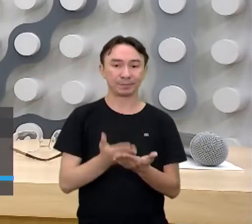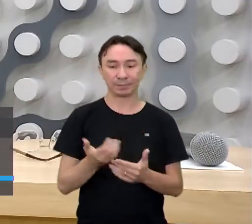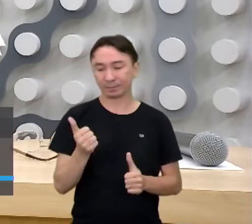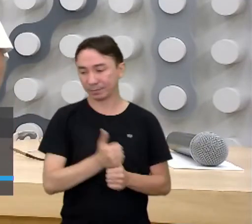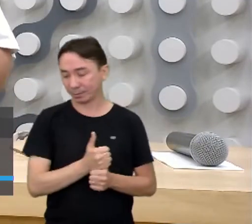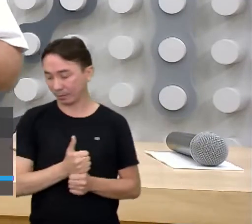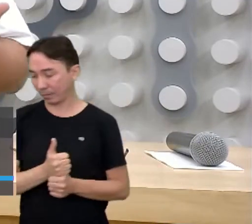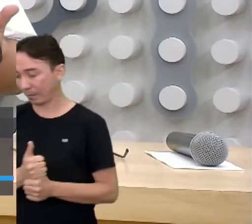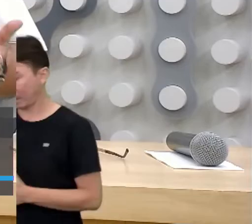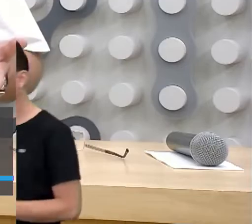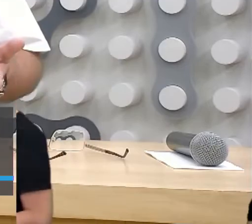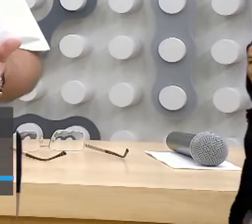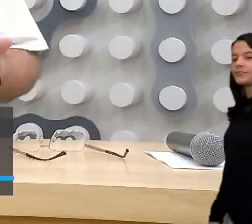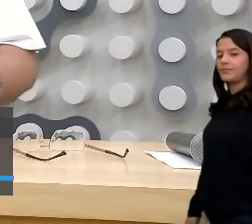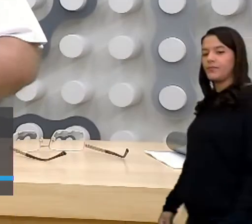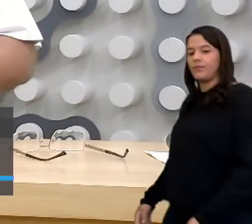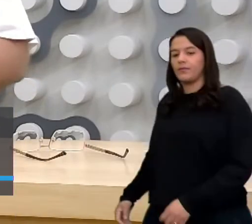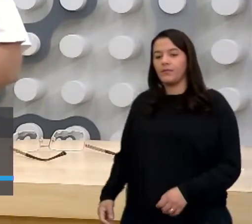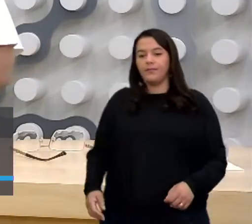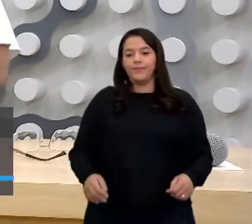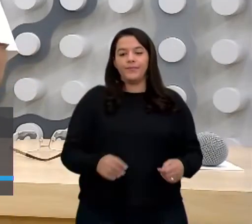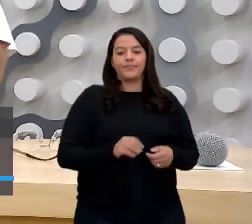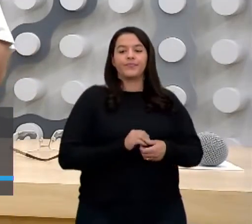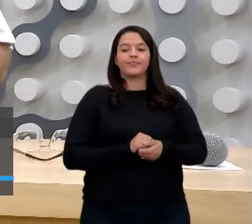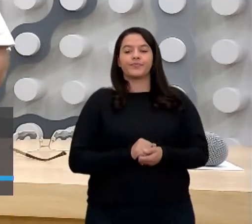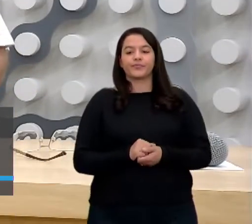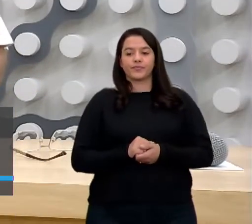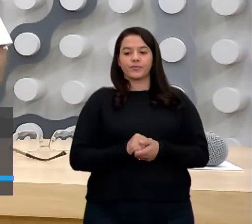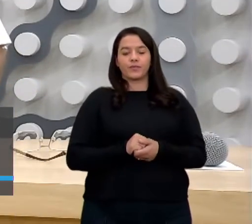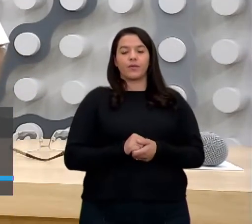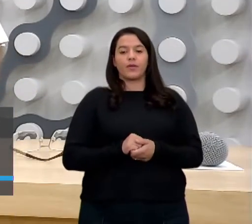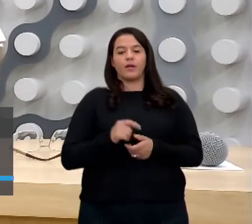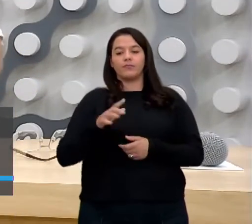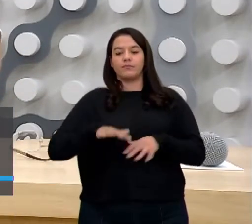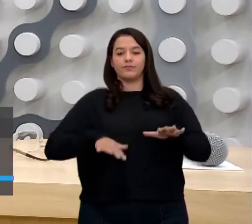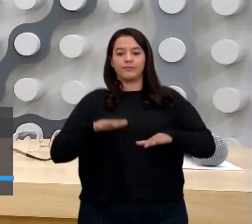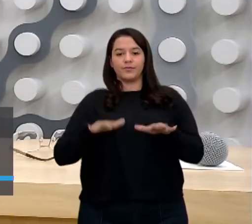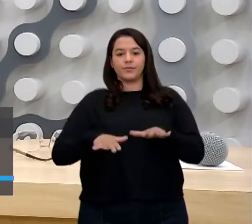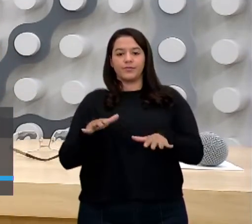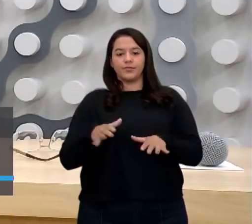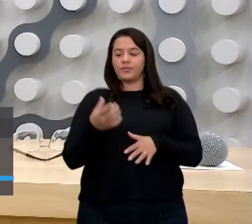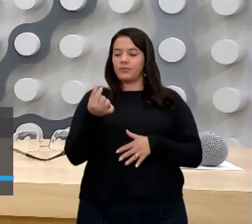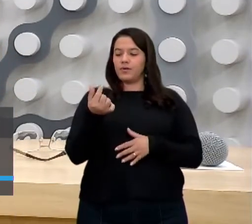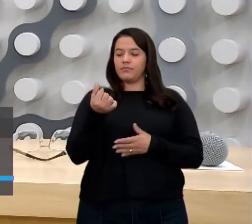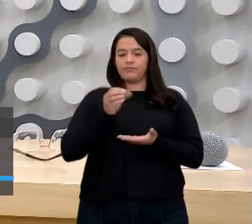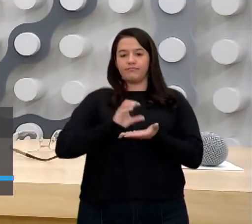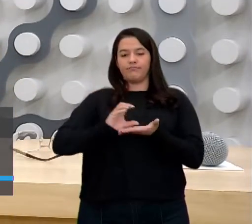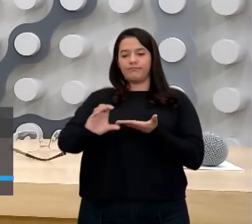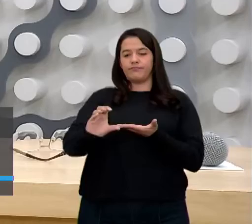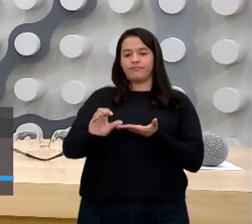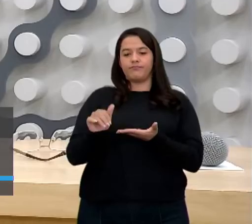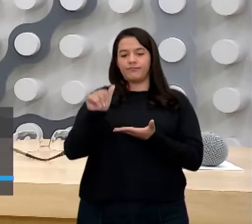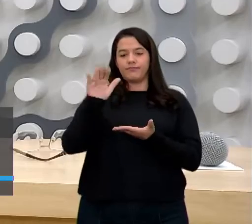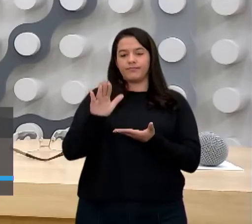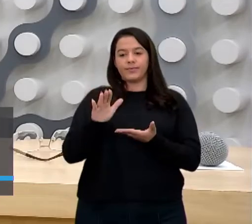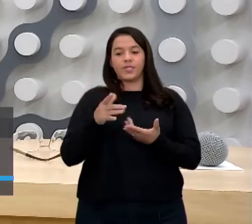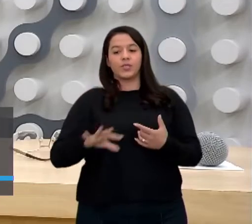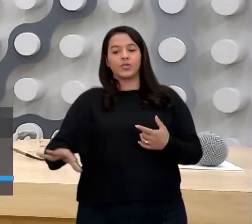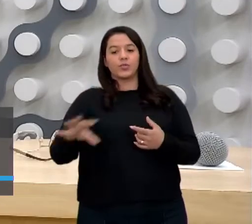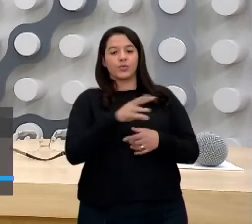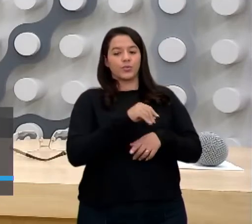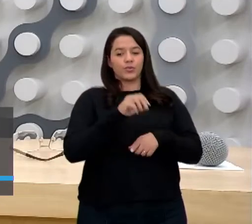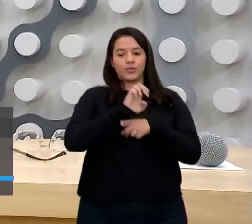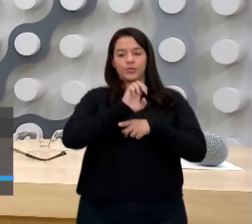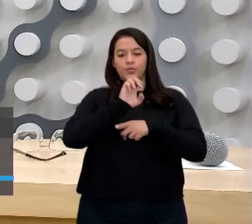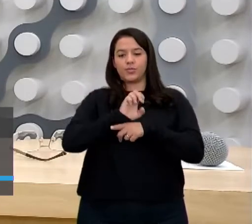para saber onde ele investe mais, aonde que ele vai investir mais. Essa é essa relação. Porque nem todos os estados do Brasil são